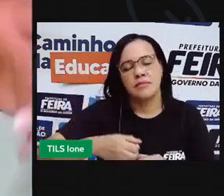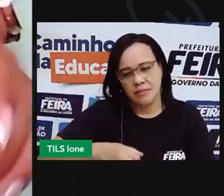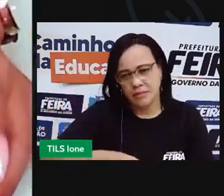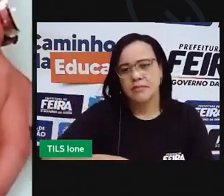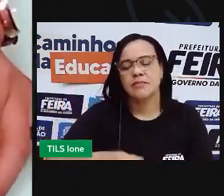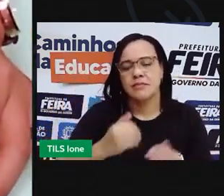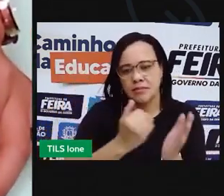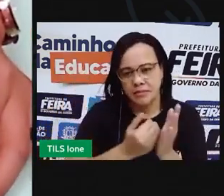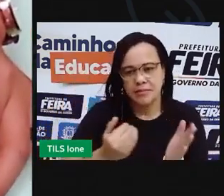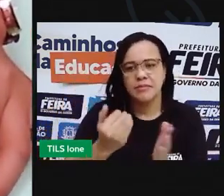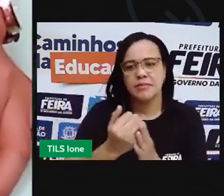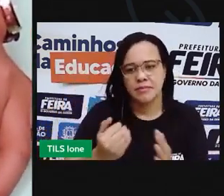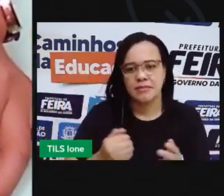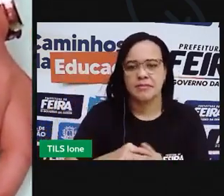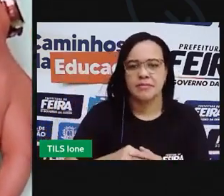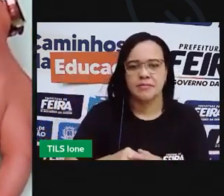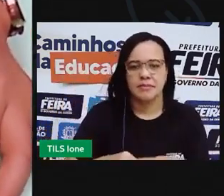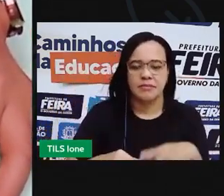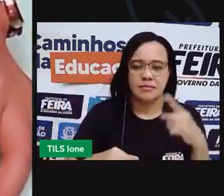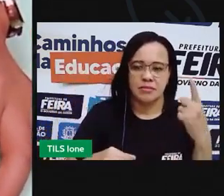então vou tirar mais um